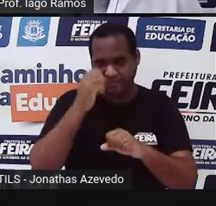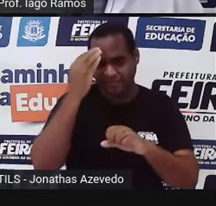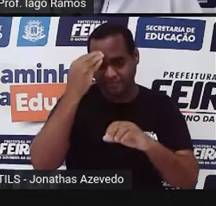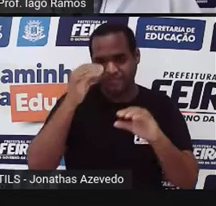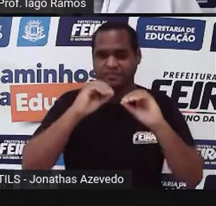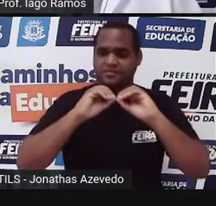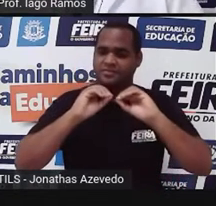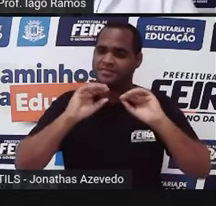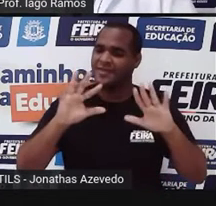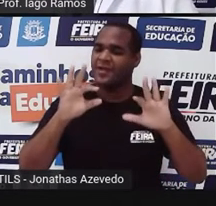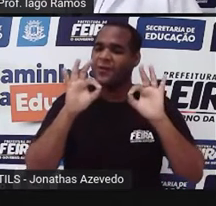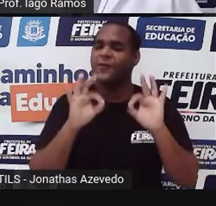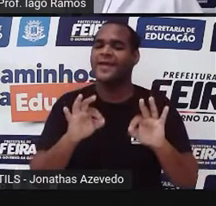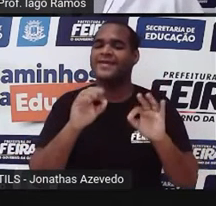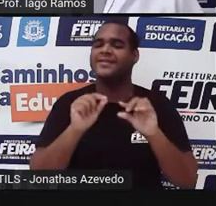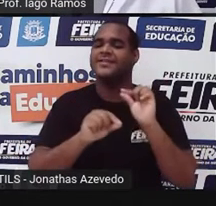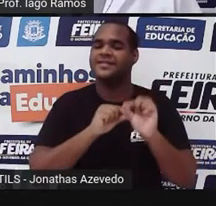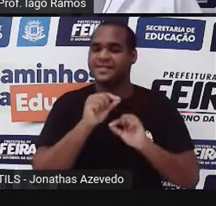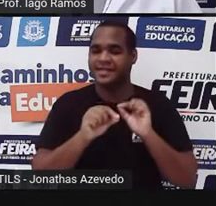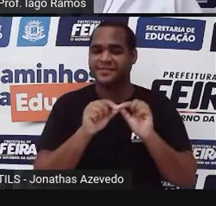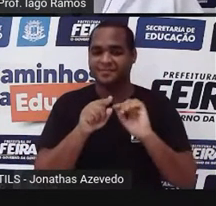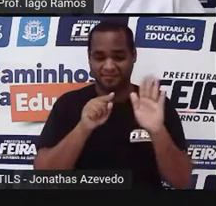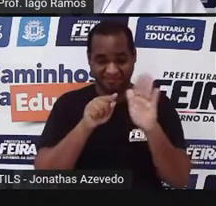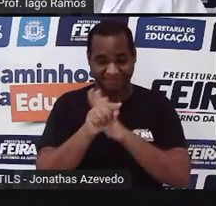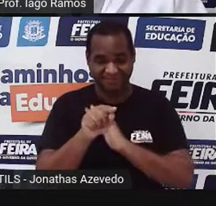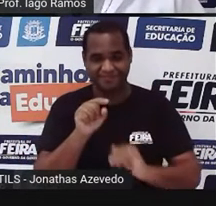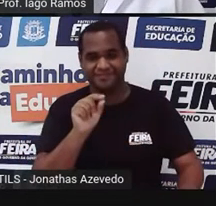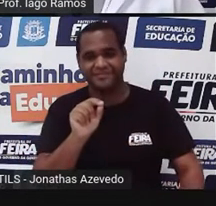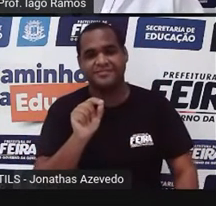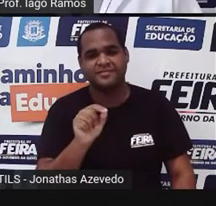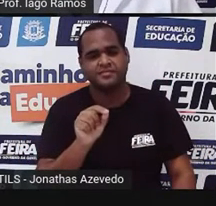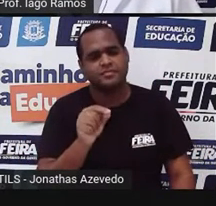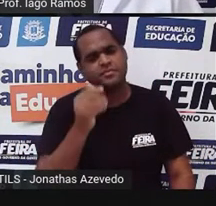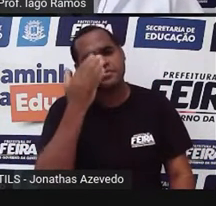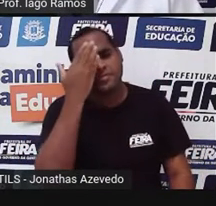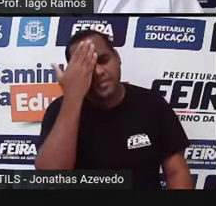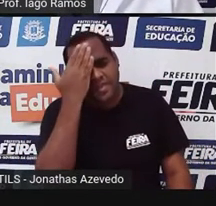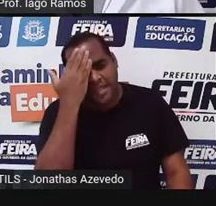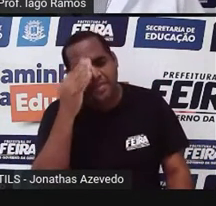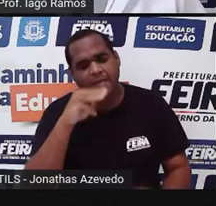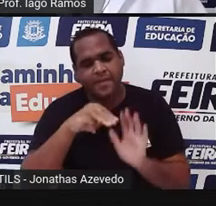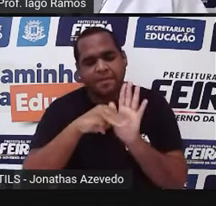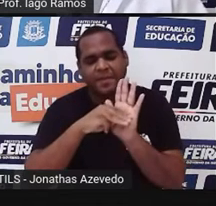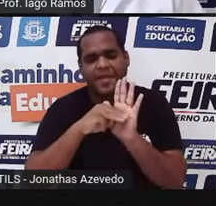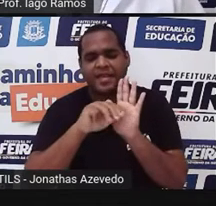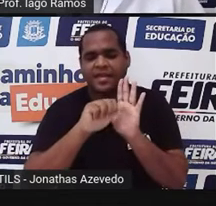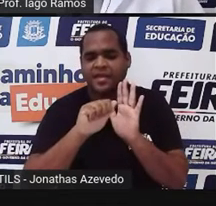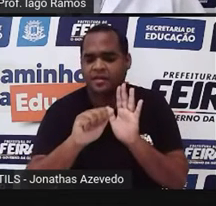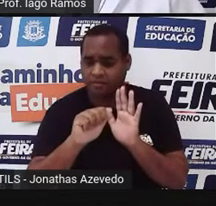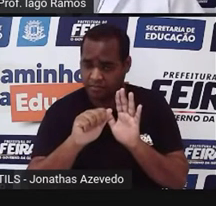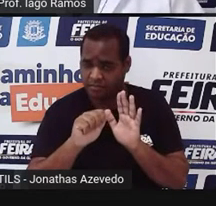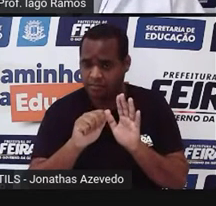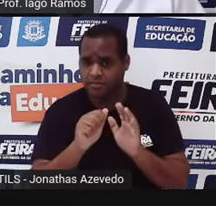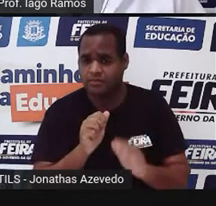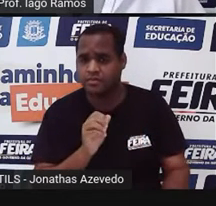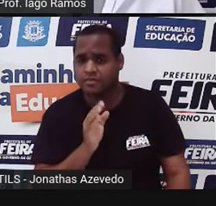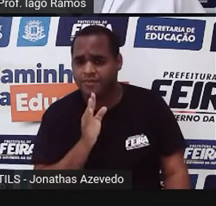para essa aula aqui, porque a pergunta é essa aqui, ó. Você sabe o que é média